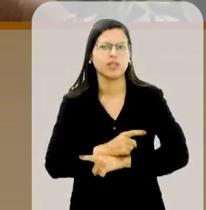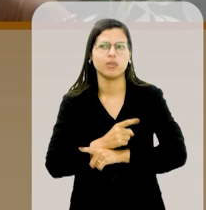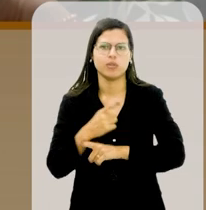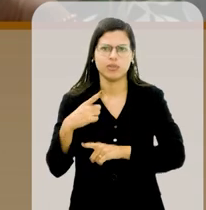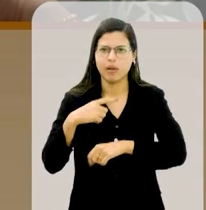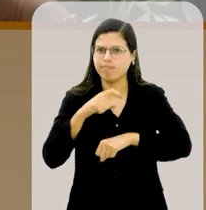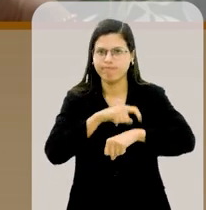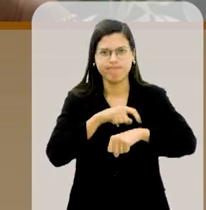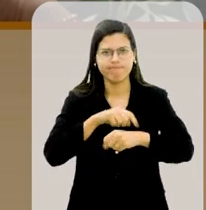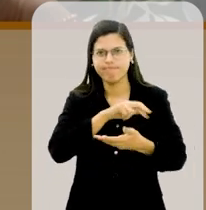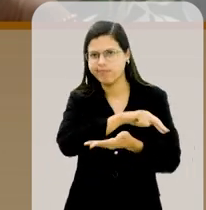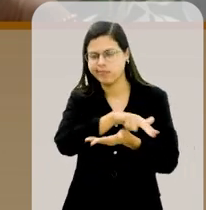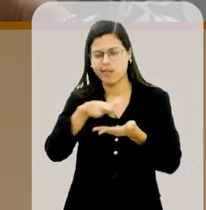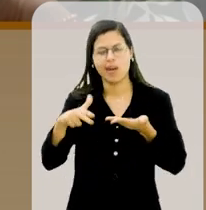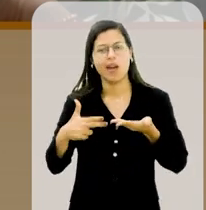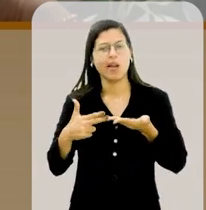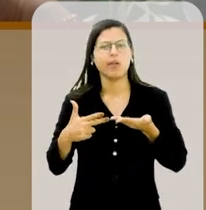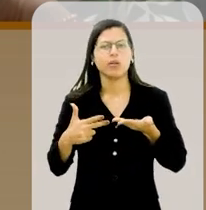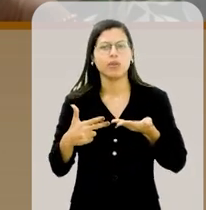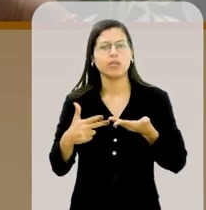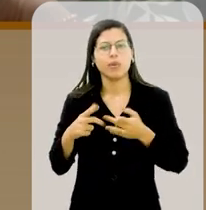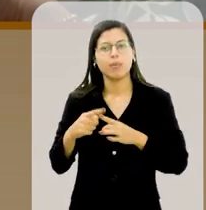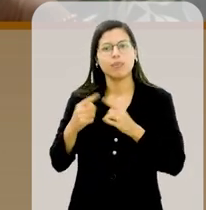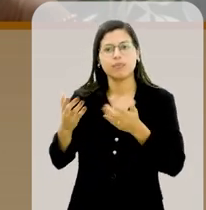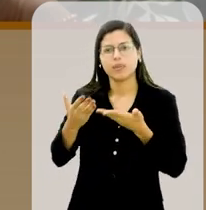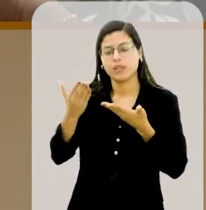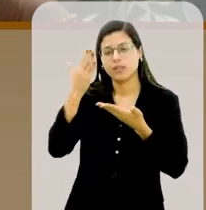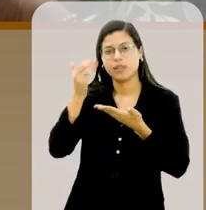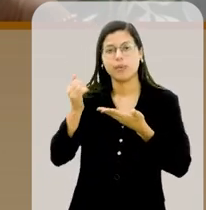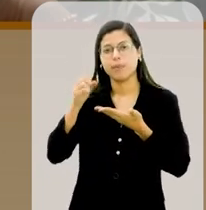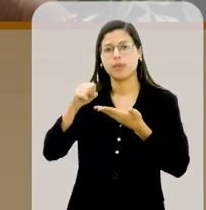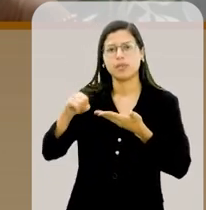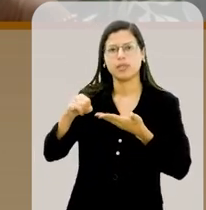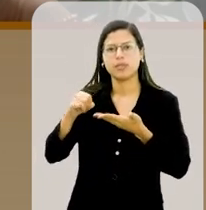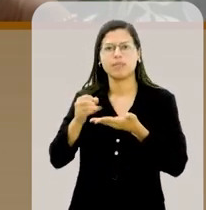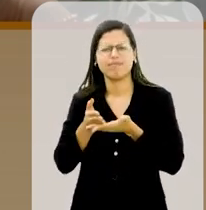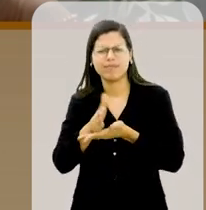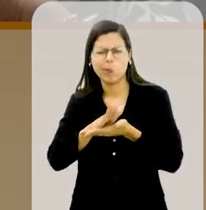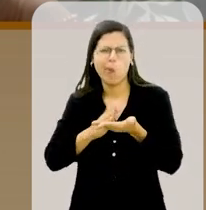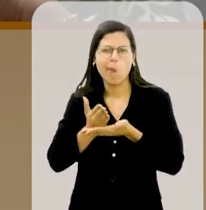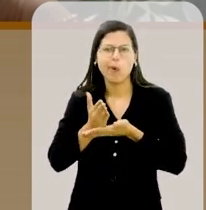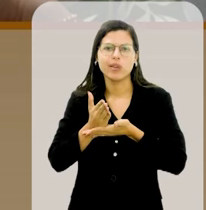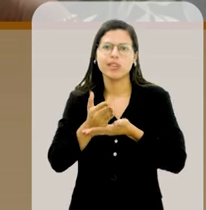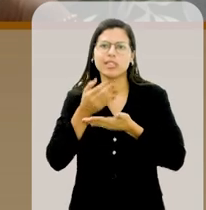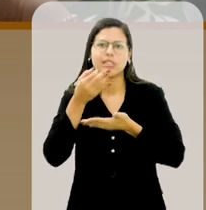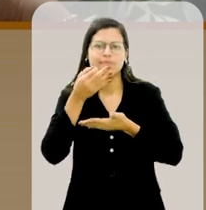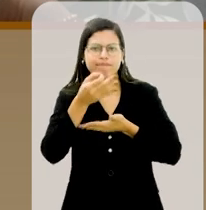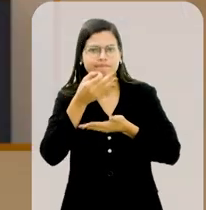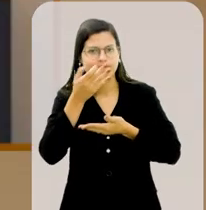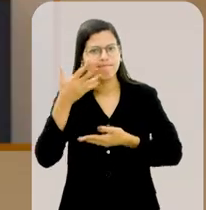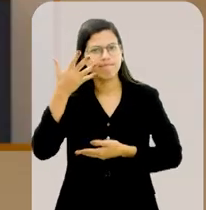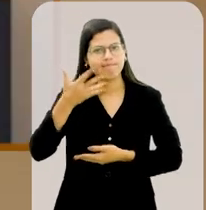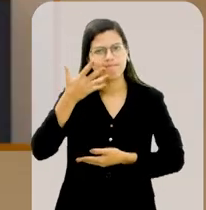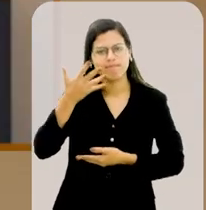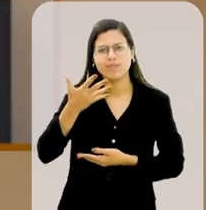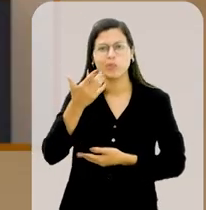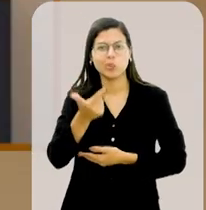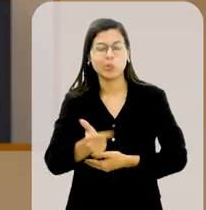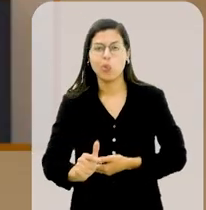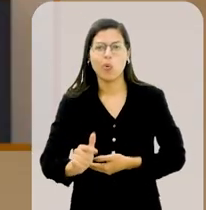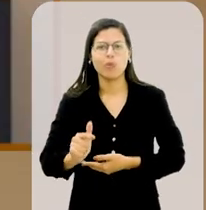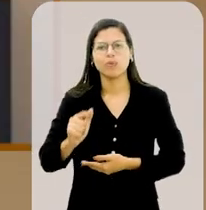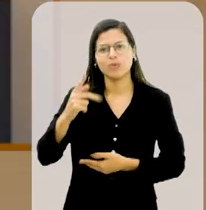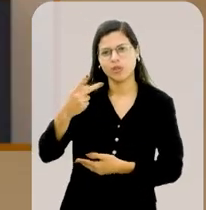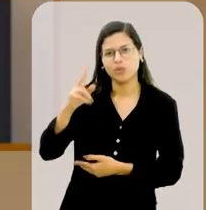episódios, mas ainda assim eu queria saber se você se incomoda de contar para a gente, mais uma vez,